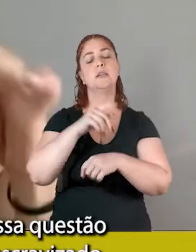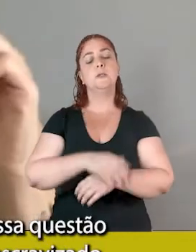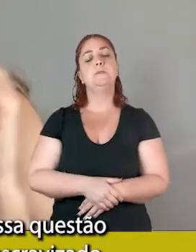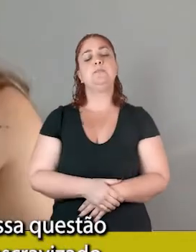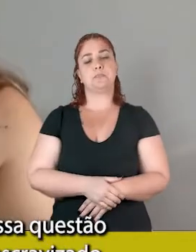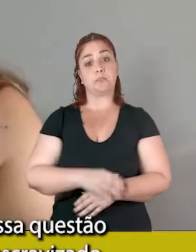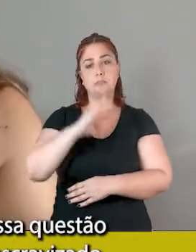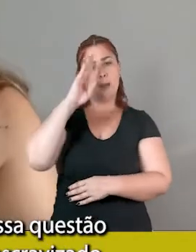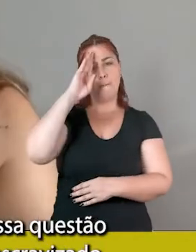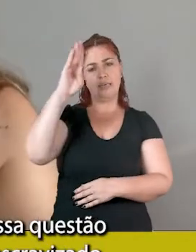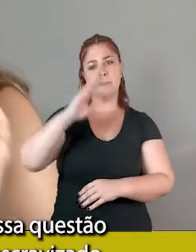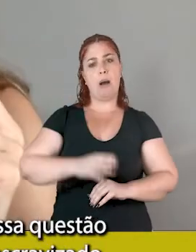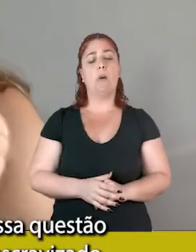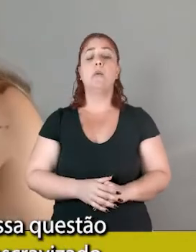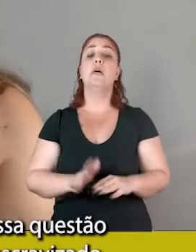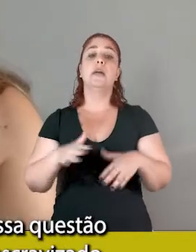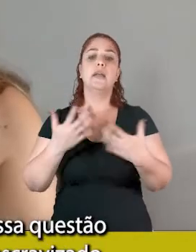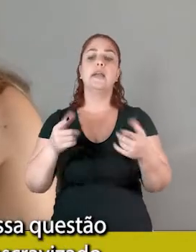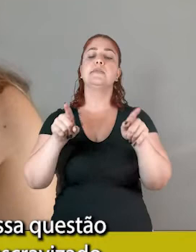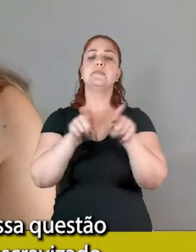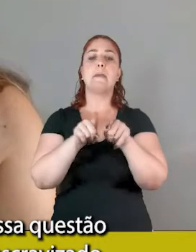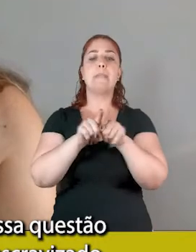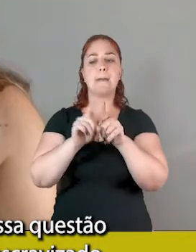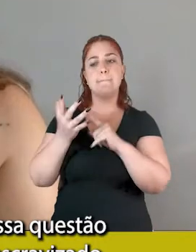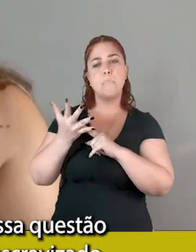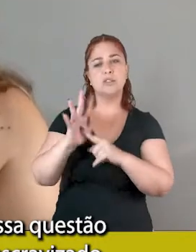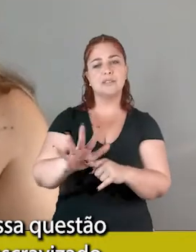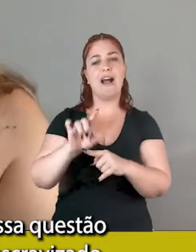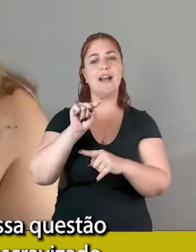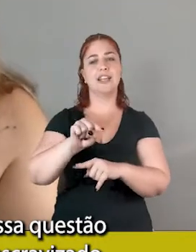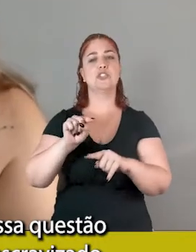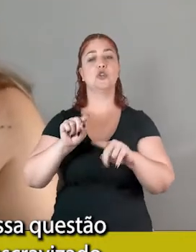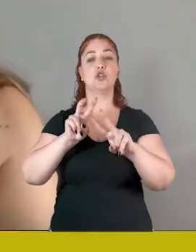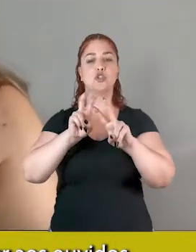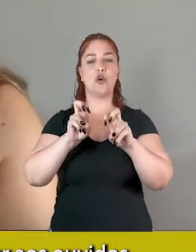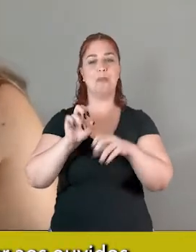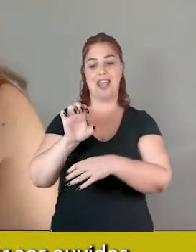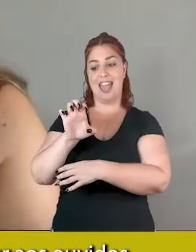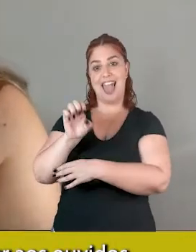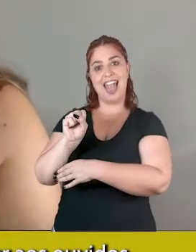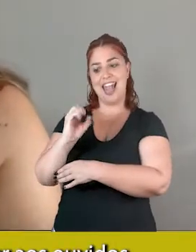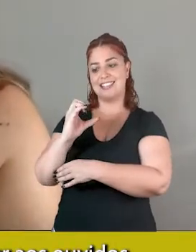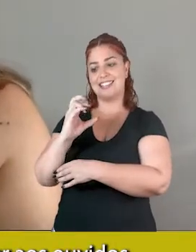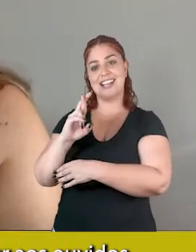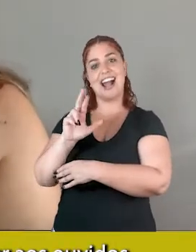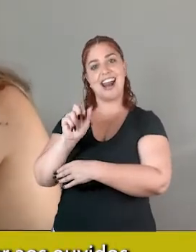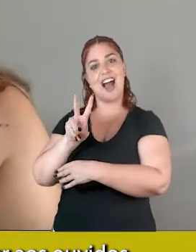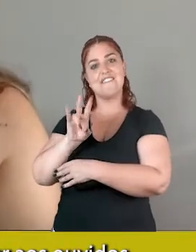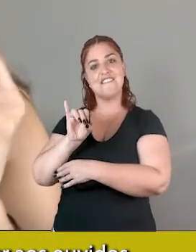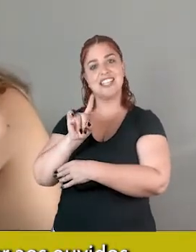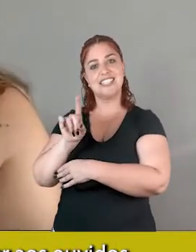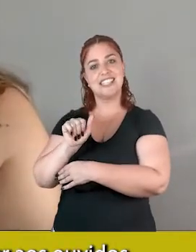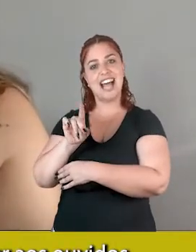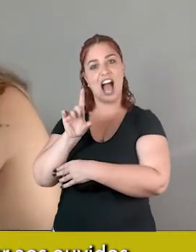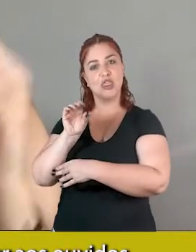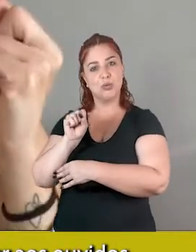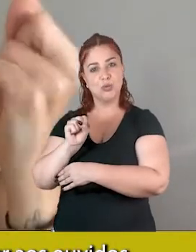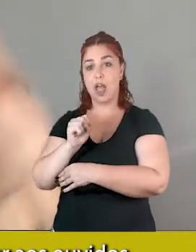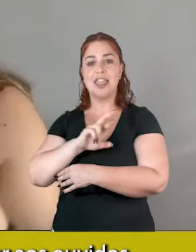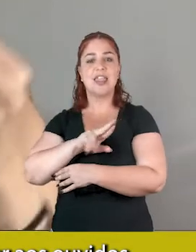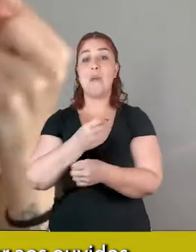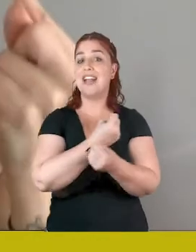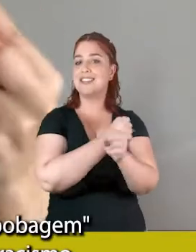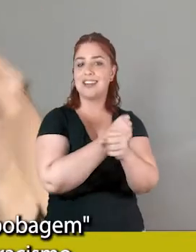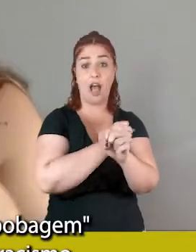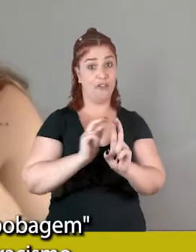acho que pegar essa questão que a gente trouxe do escravizado e não escravo, pode parecer aos